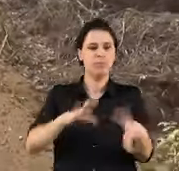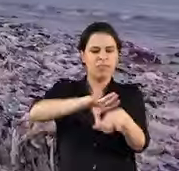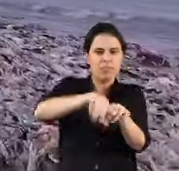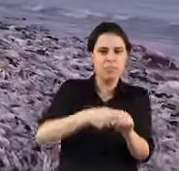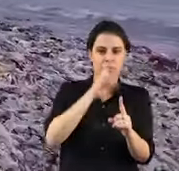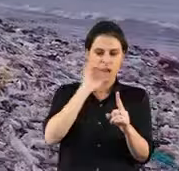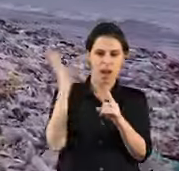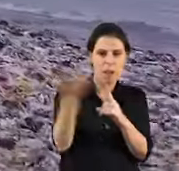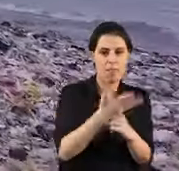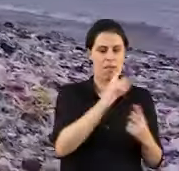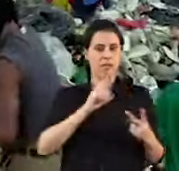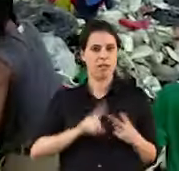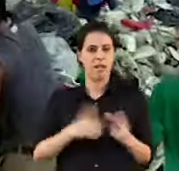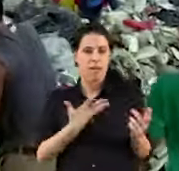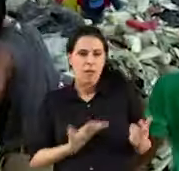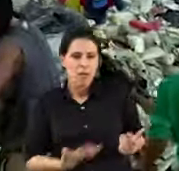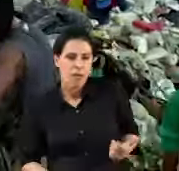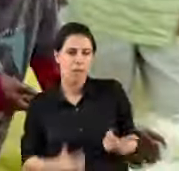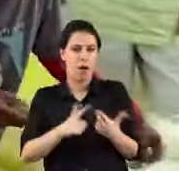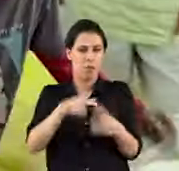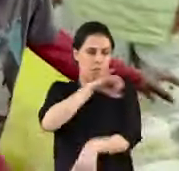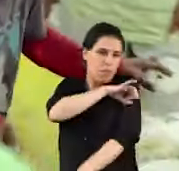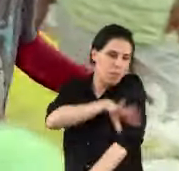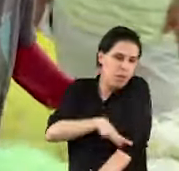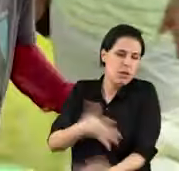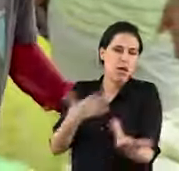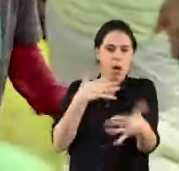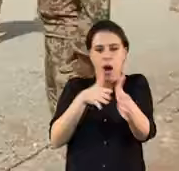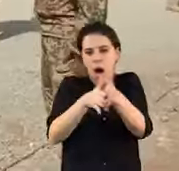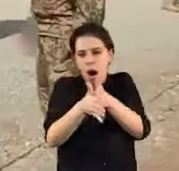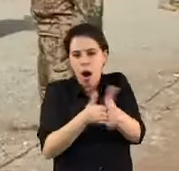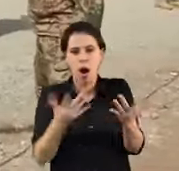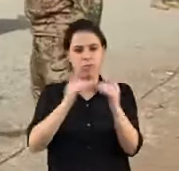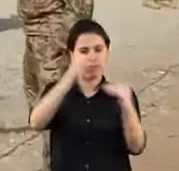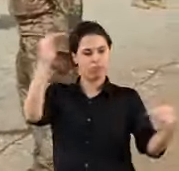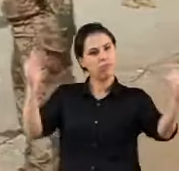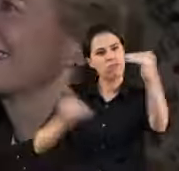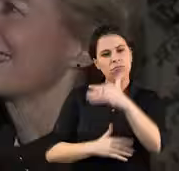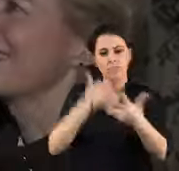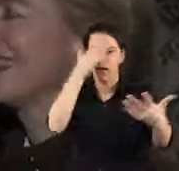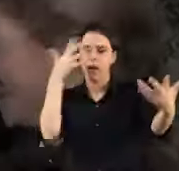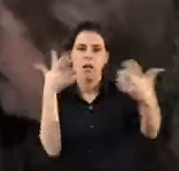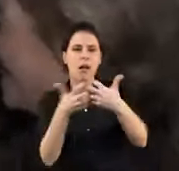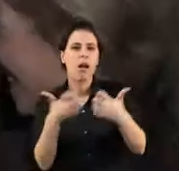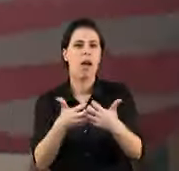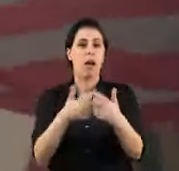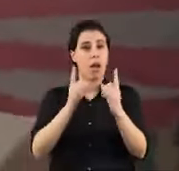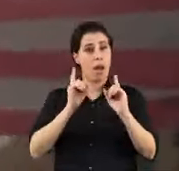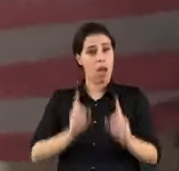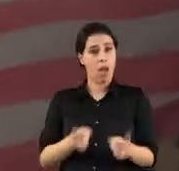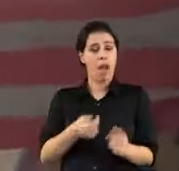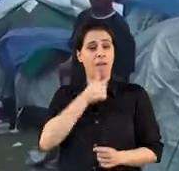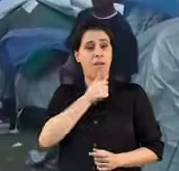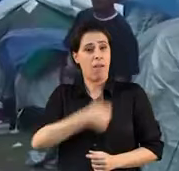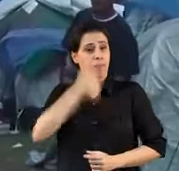Destruição do meio ambiente, fome, miséria, exploração, desigualdades, guerra. É